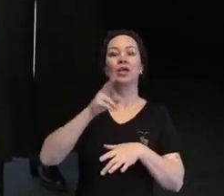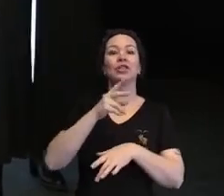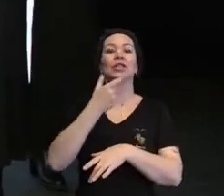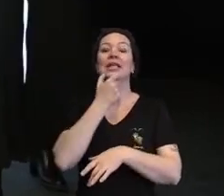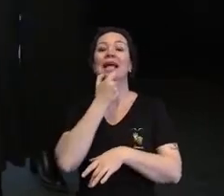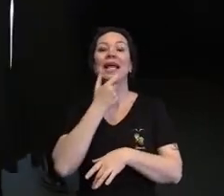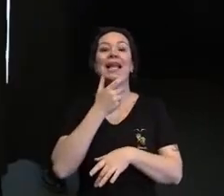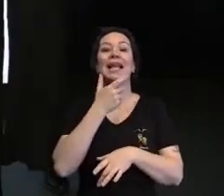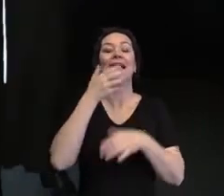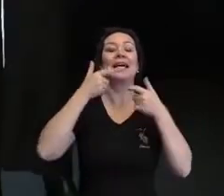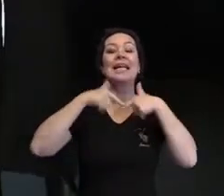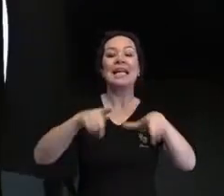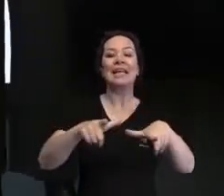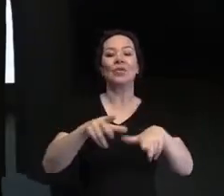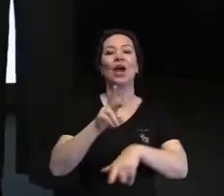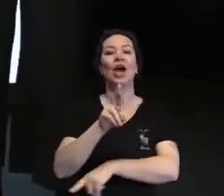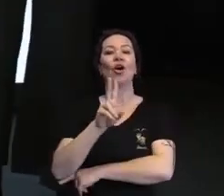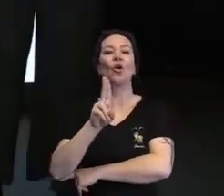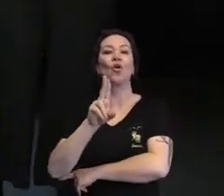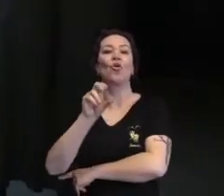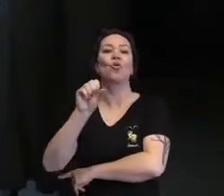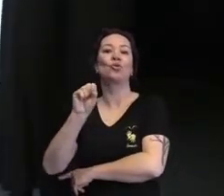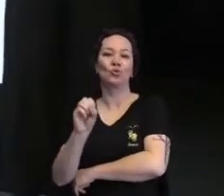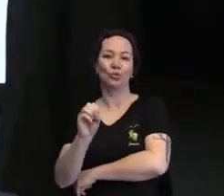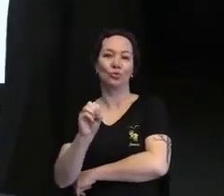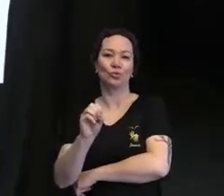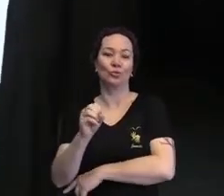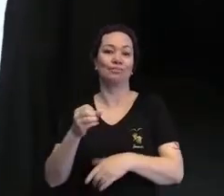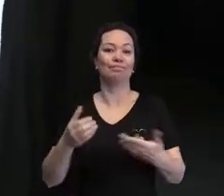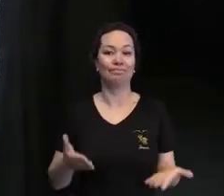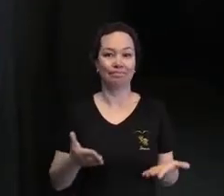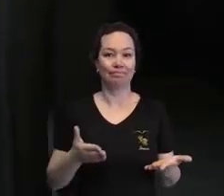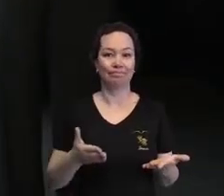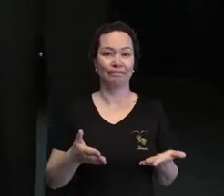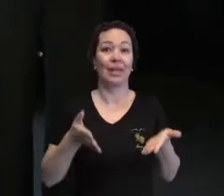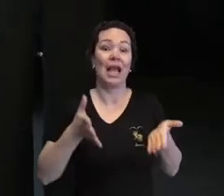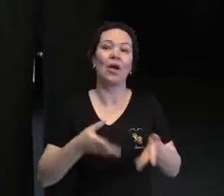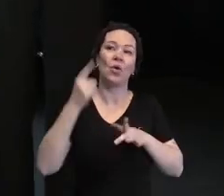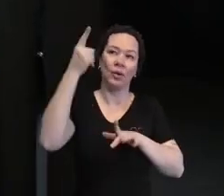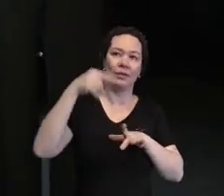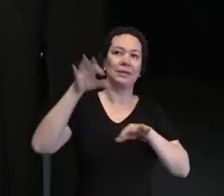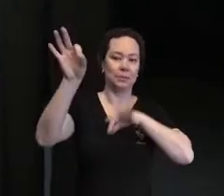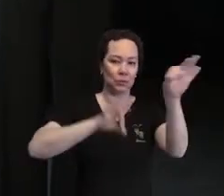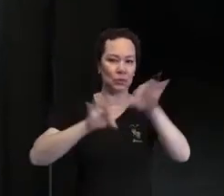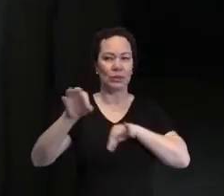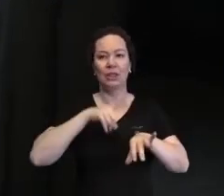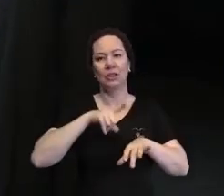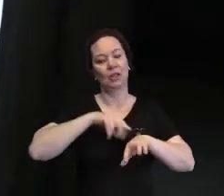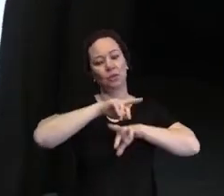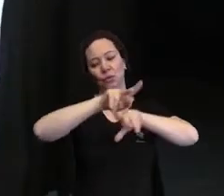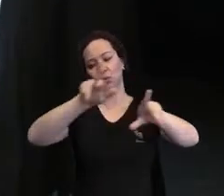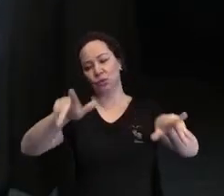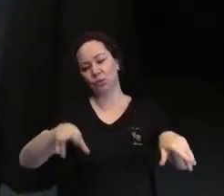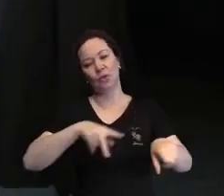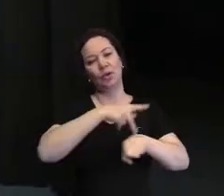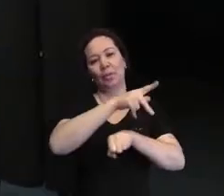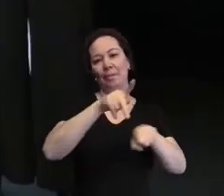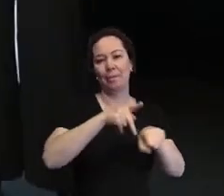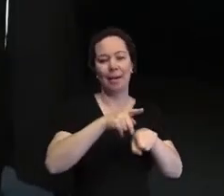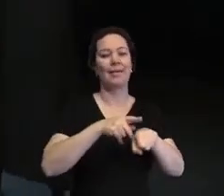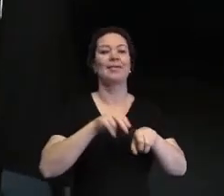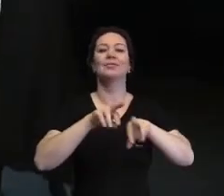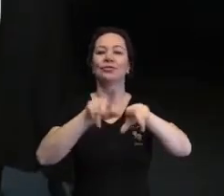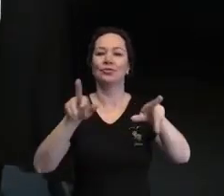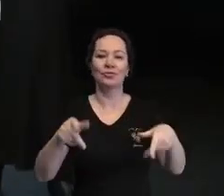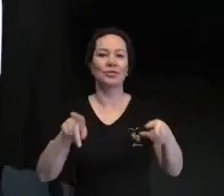Avidamente, esse projeto, então, hoje está em dez cidades, está em mais três países além do Brasil, é replicado em quatro línguas. E